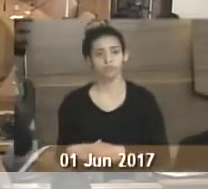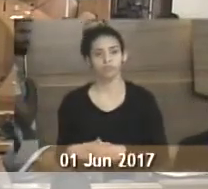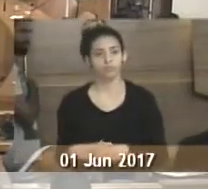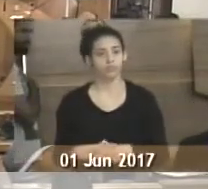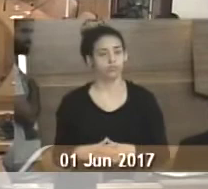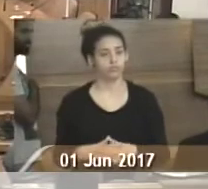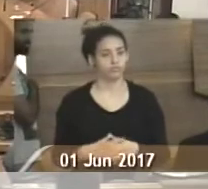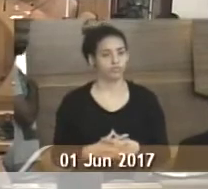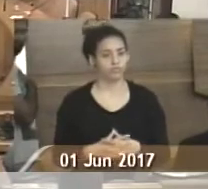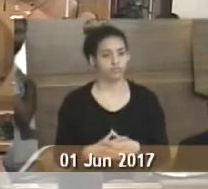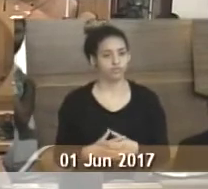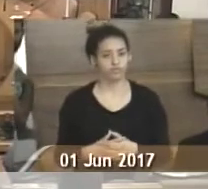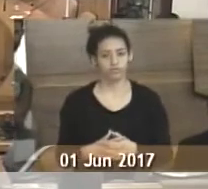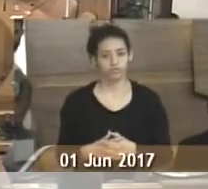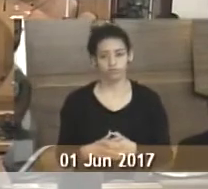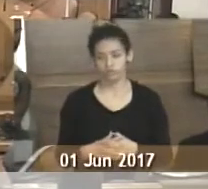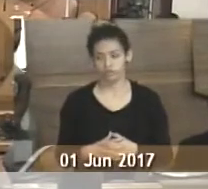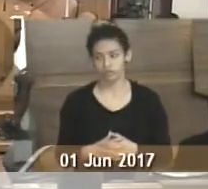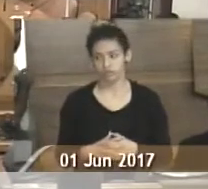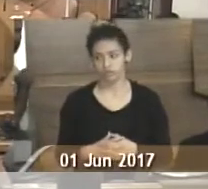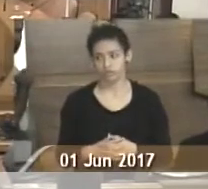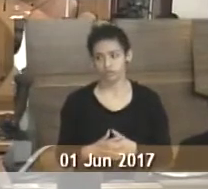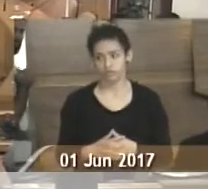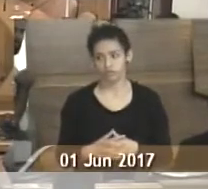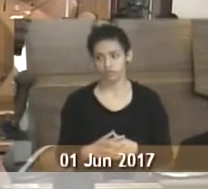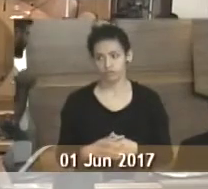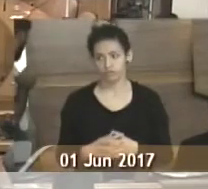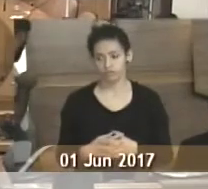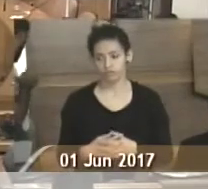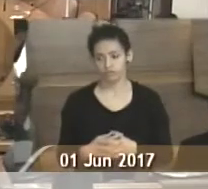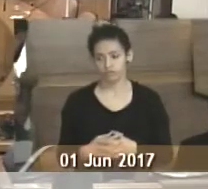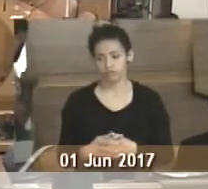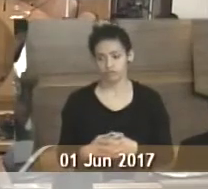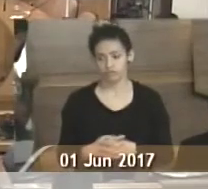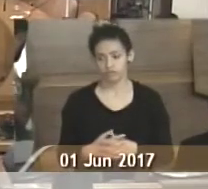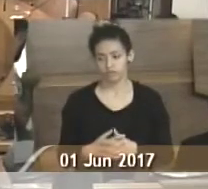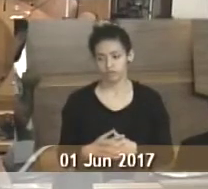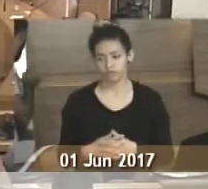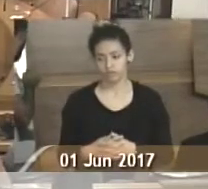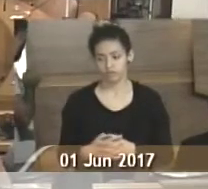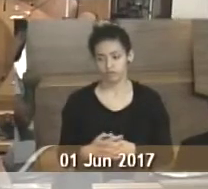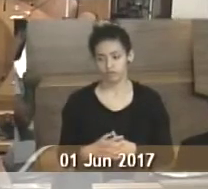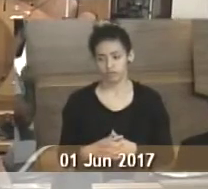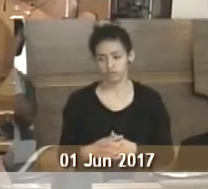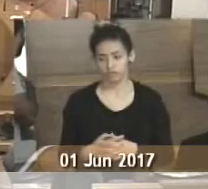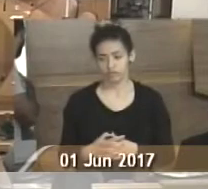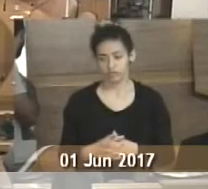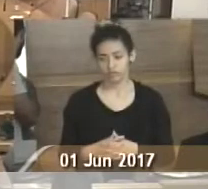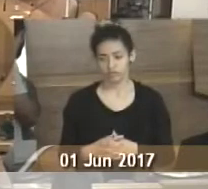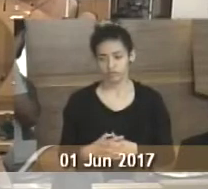Procura-se um vereador. Sempre ele. Vamos falar de quem?